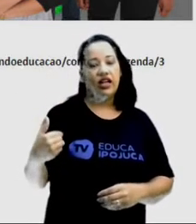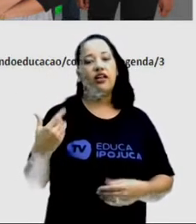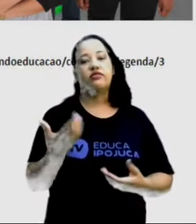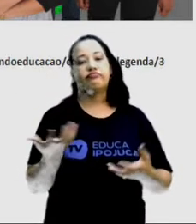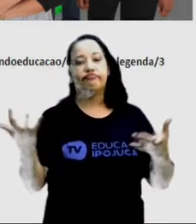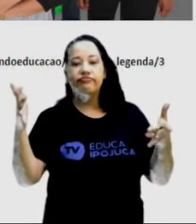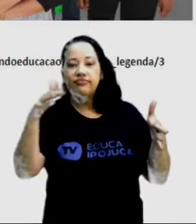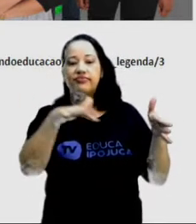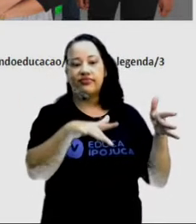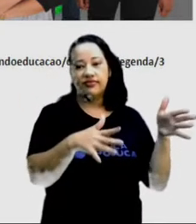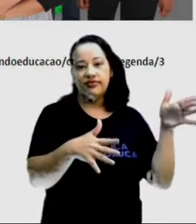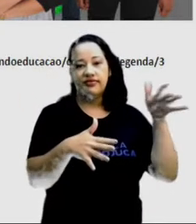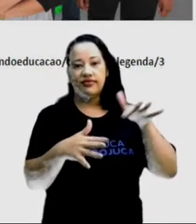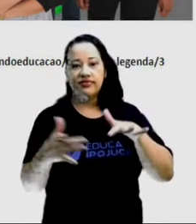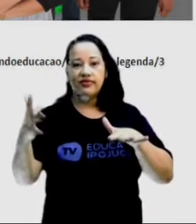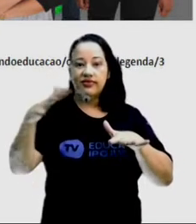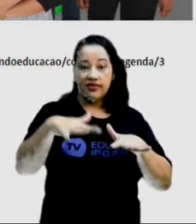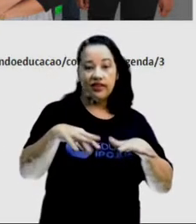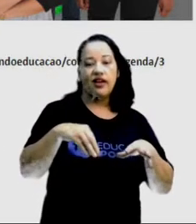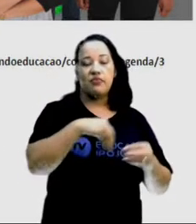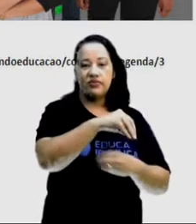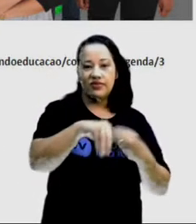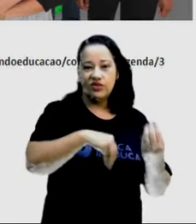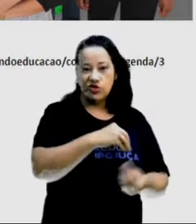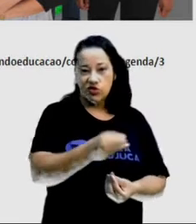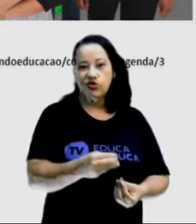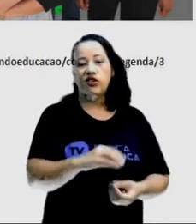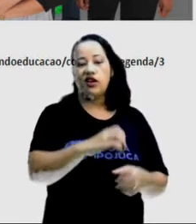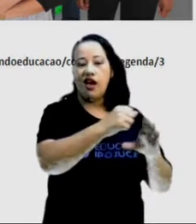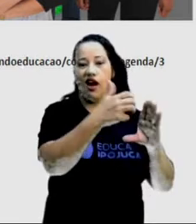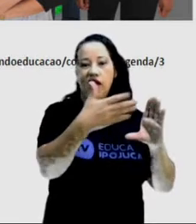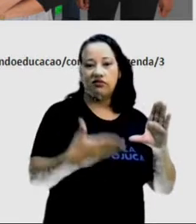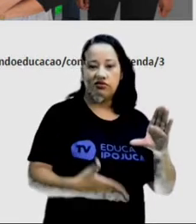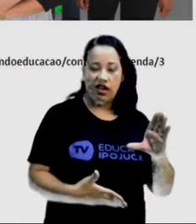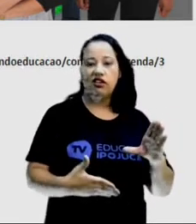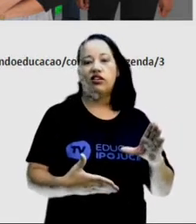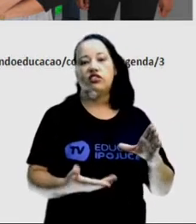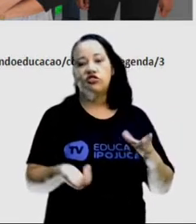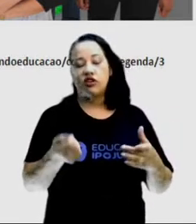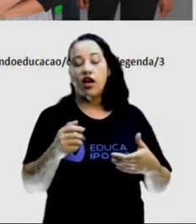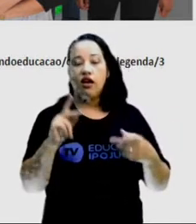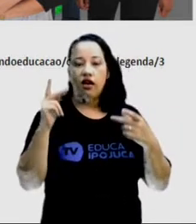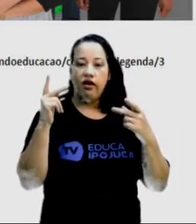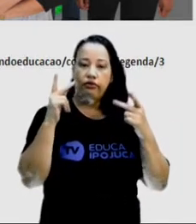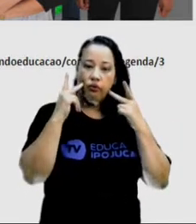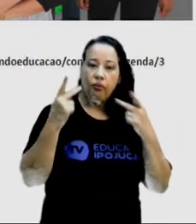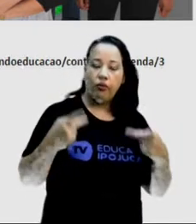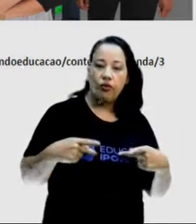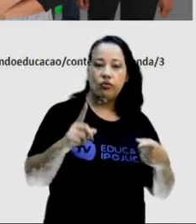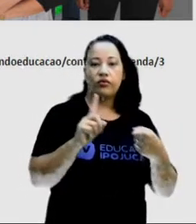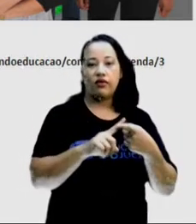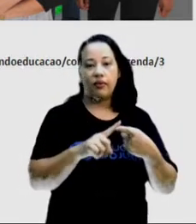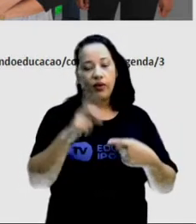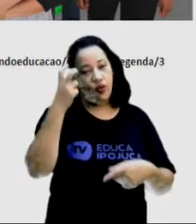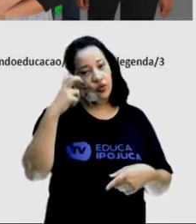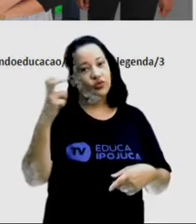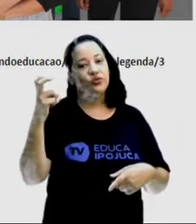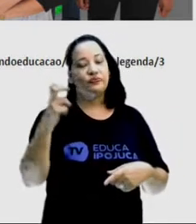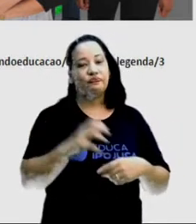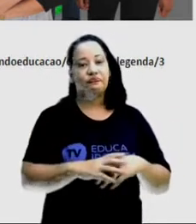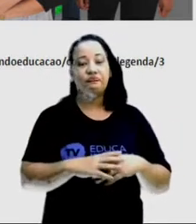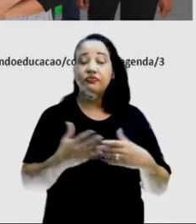incorporaram características físicas e culturais uns dos outros. Essa